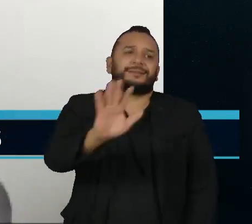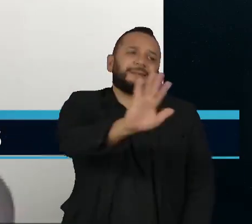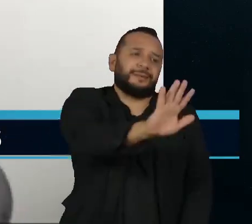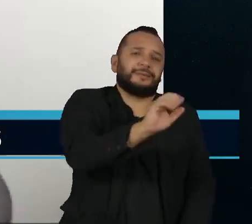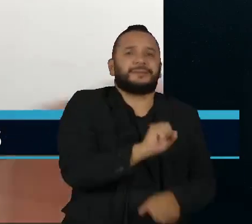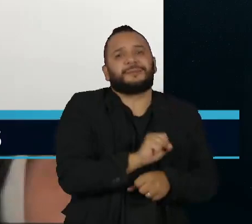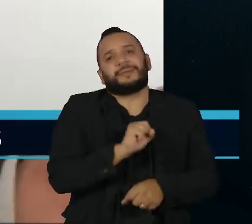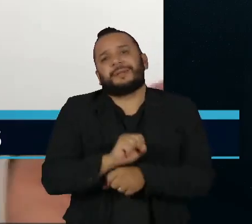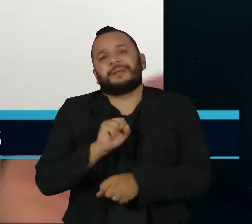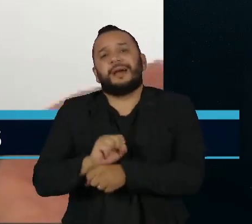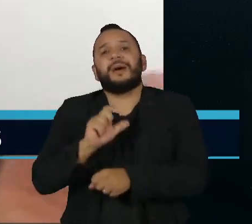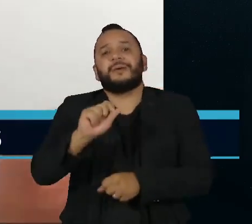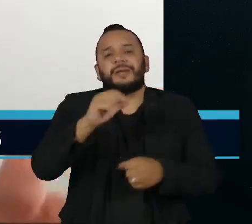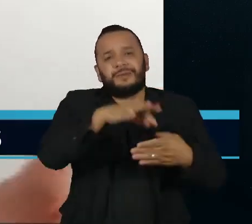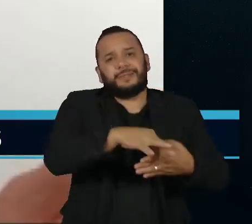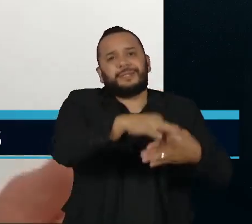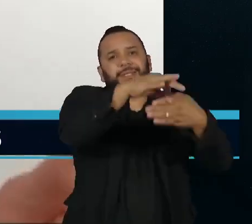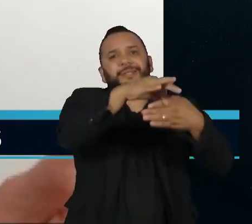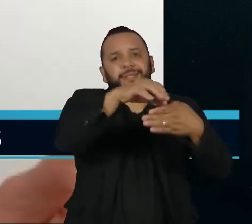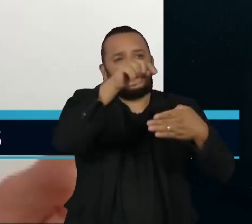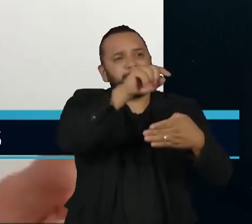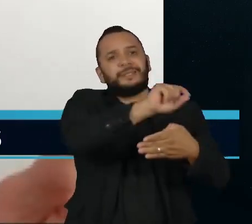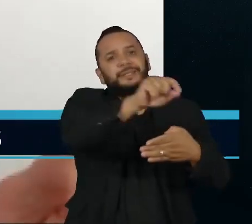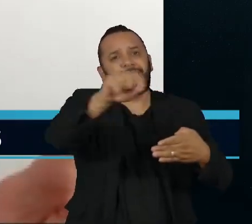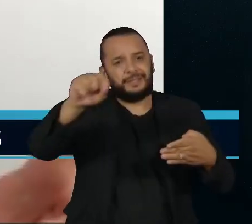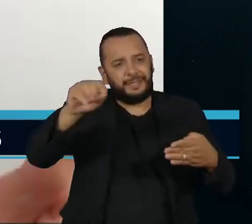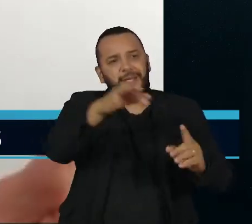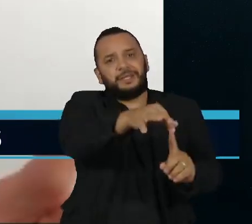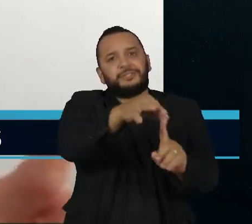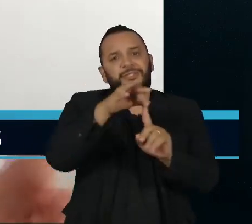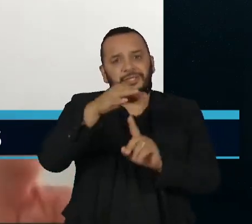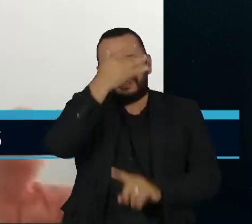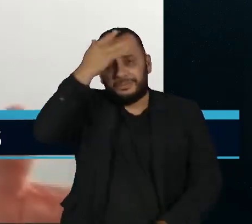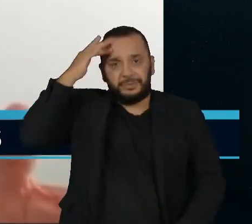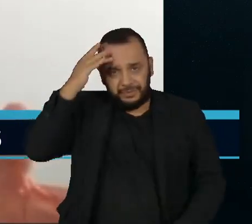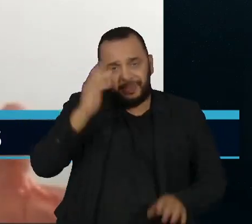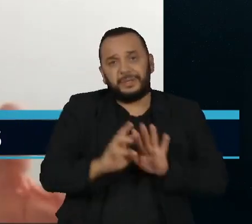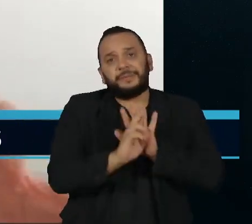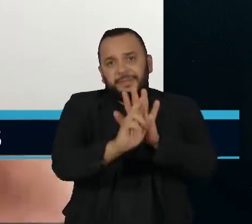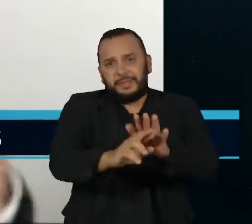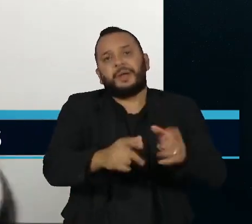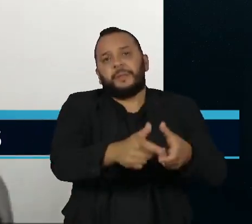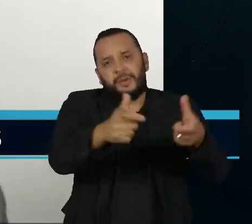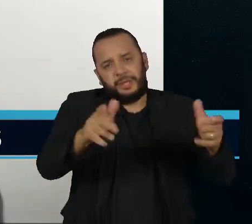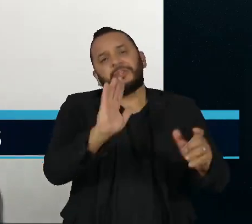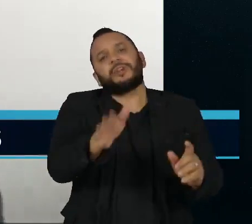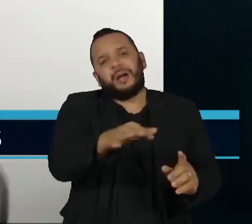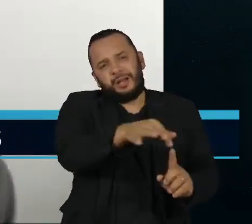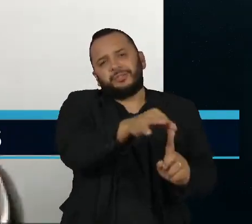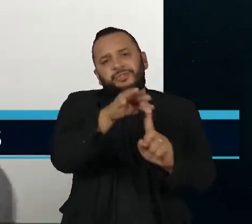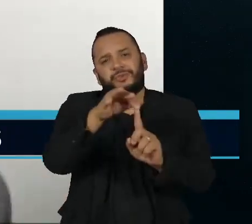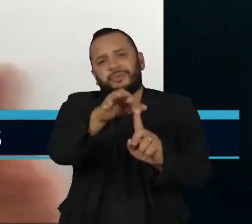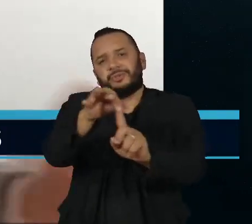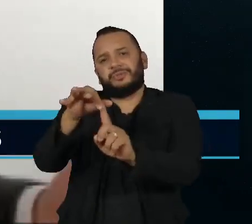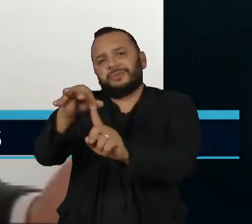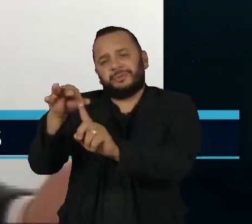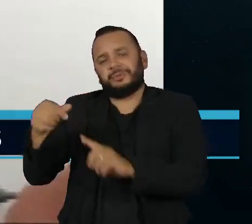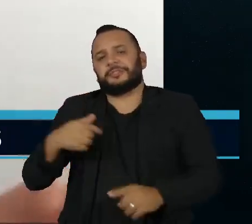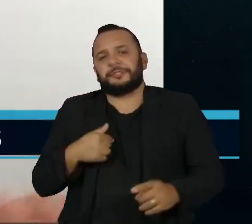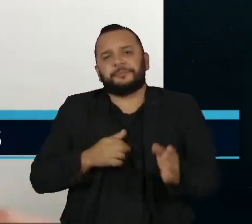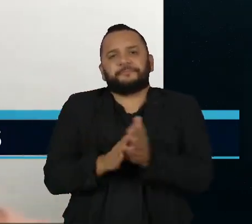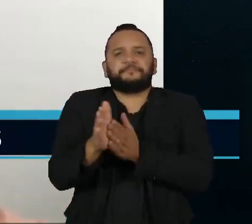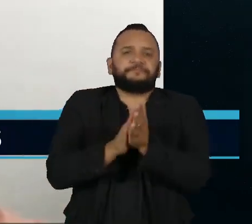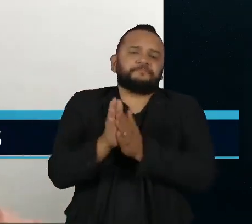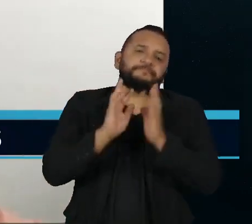os líderes indiquem. Alguns líderes, representando a maioria, já indicaram. E eu tenho uma expectativa muito